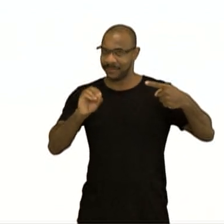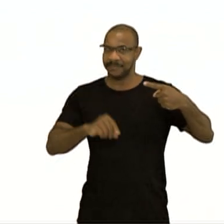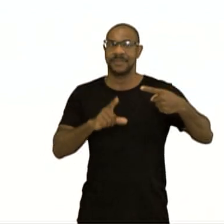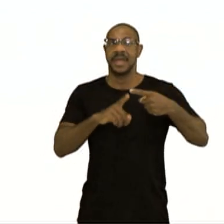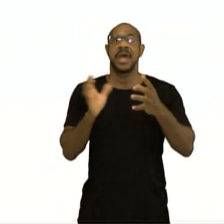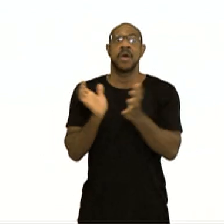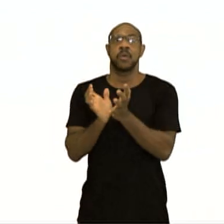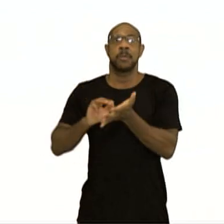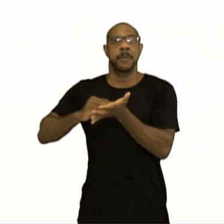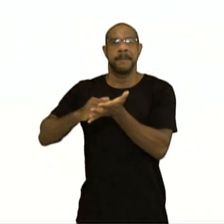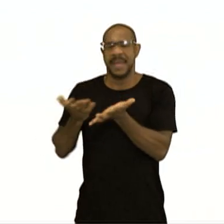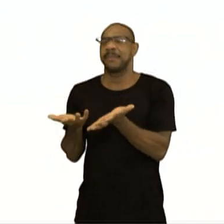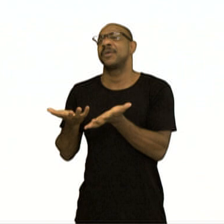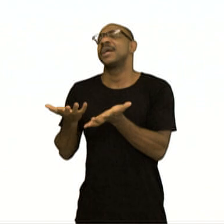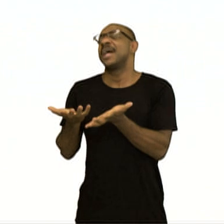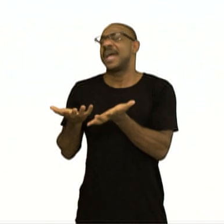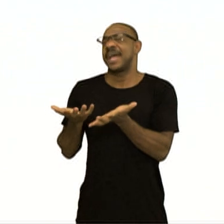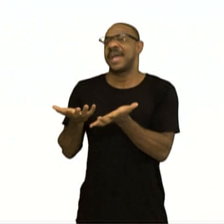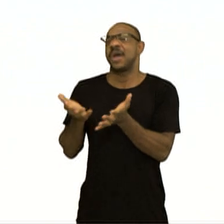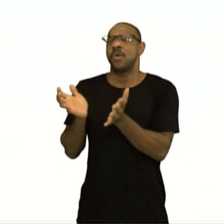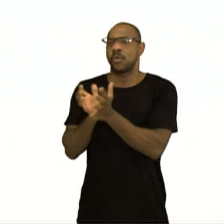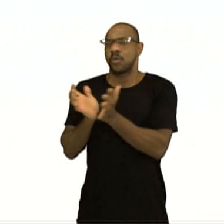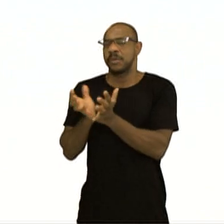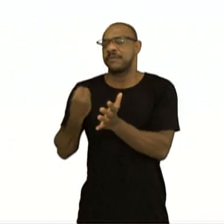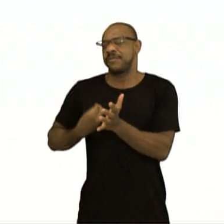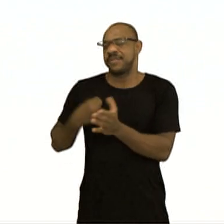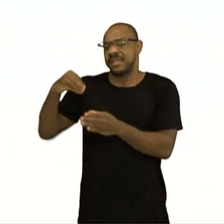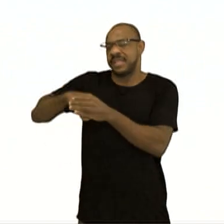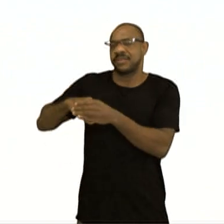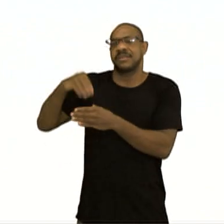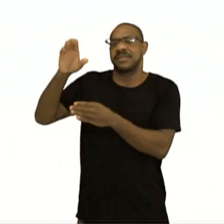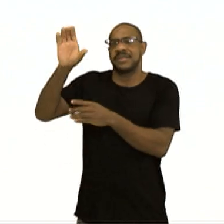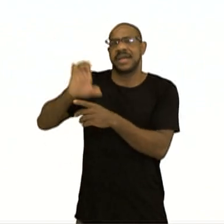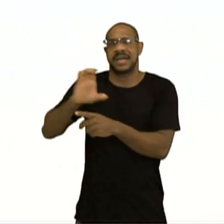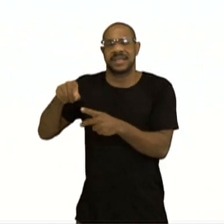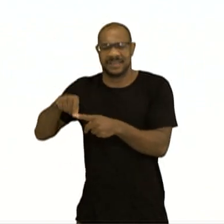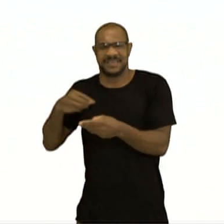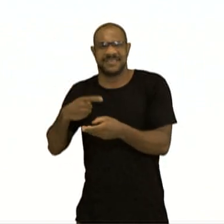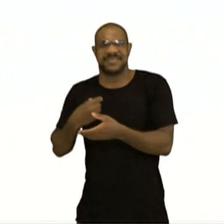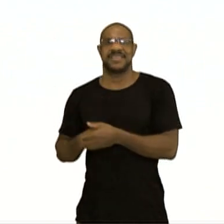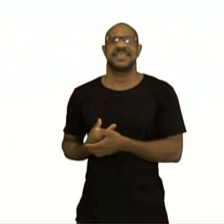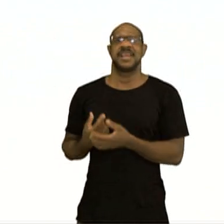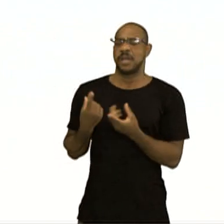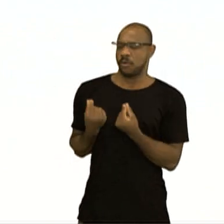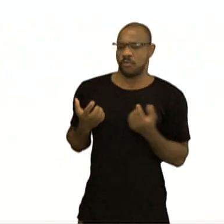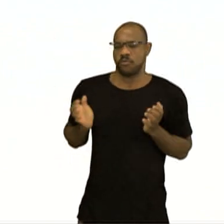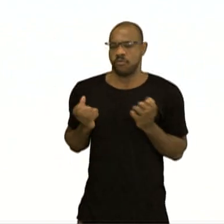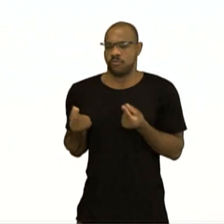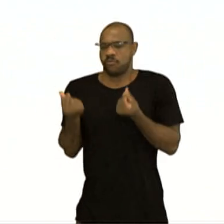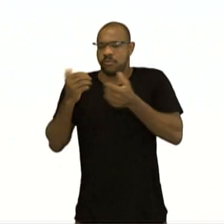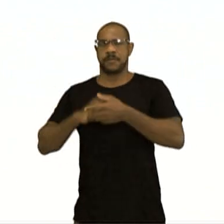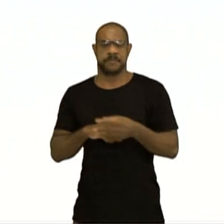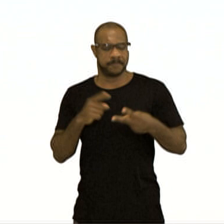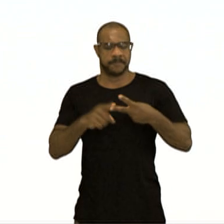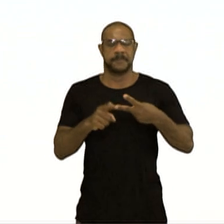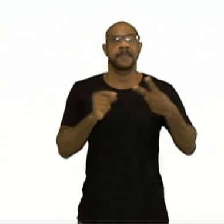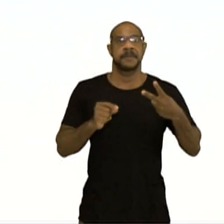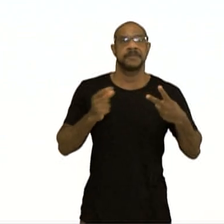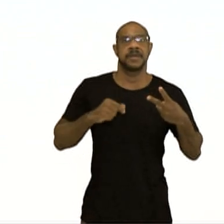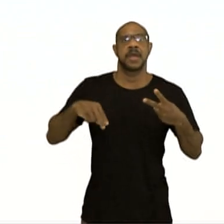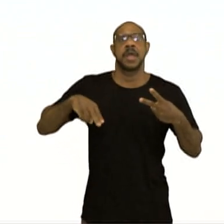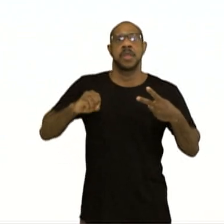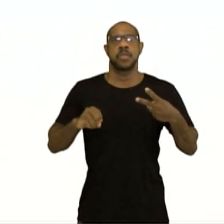com vários luxos, não pagavam impostos. O segundo estado era a nobreza, existia nobreza, eram ali a